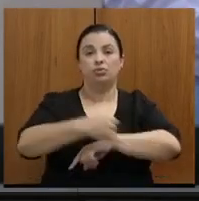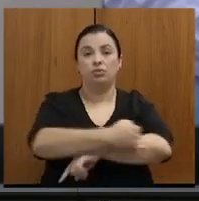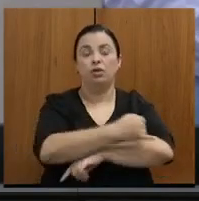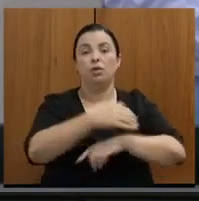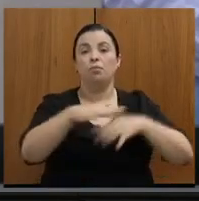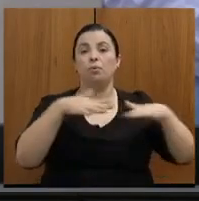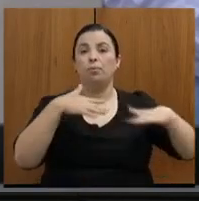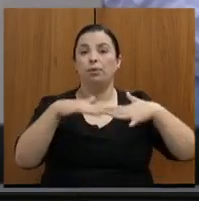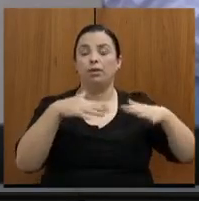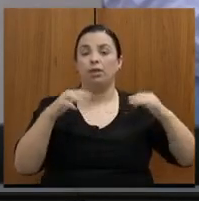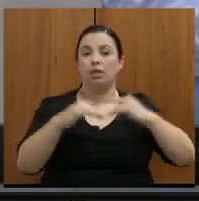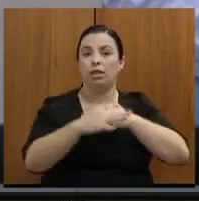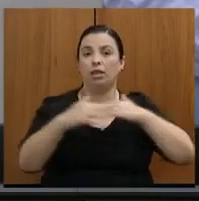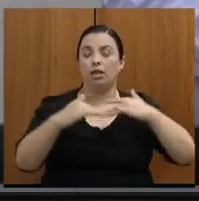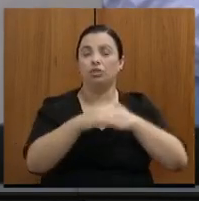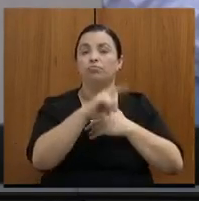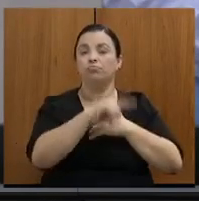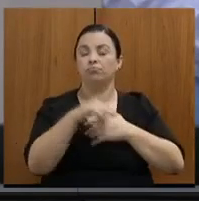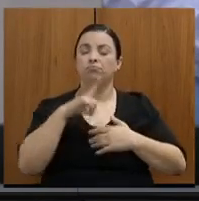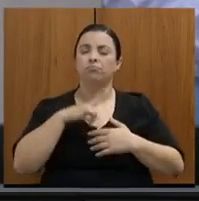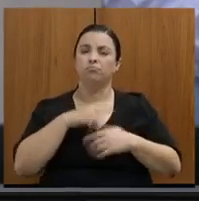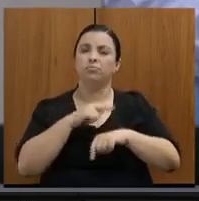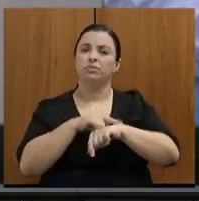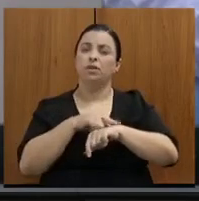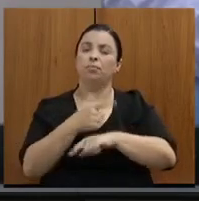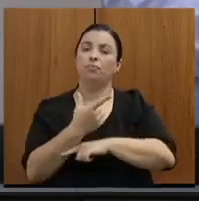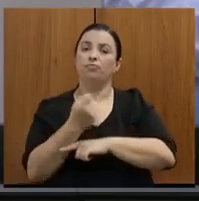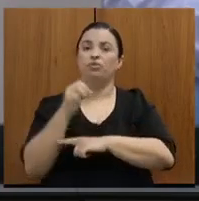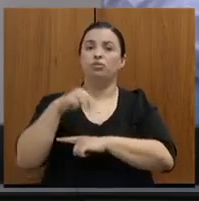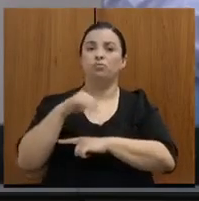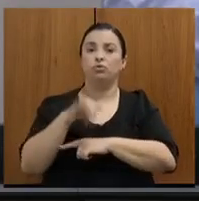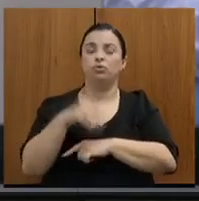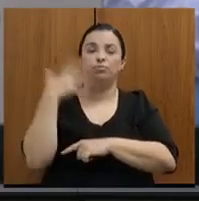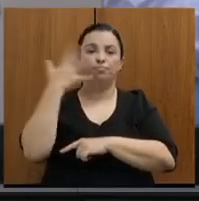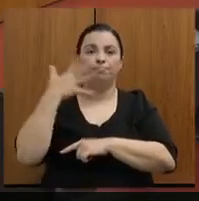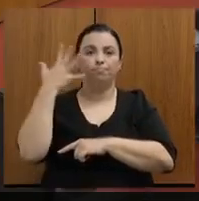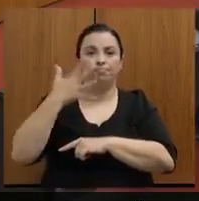disporá de até 20 minutos para a sua exposição.